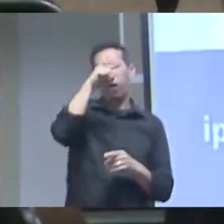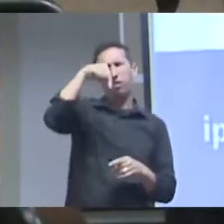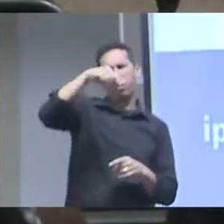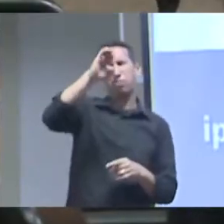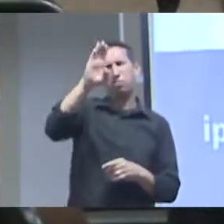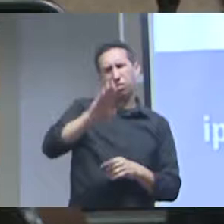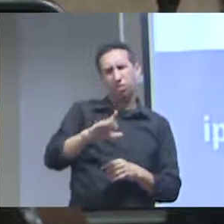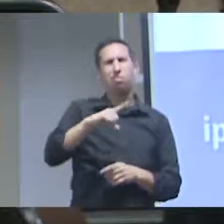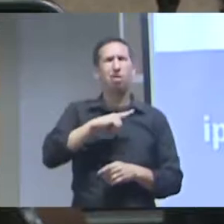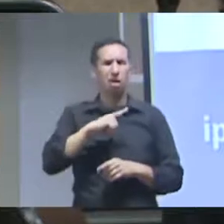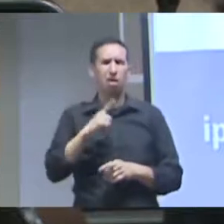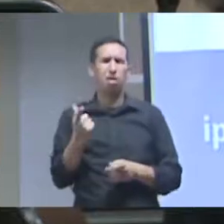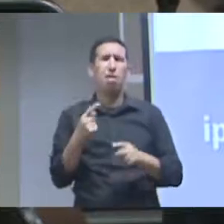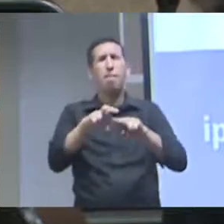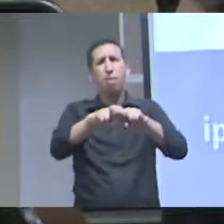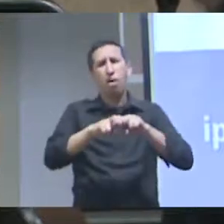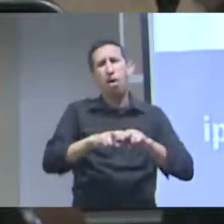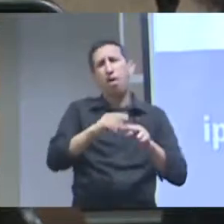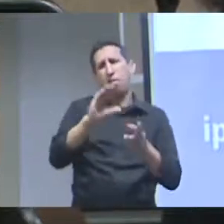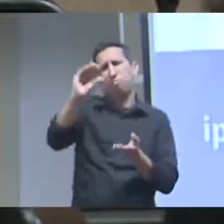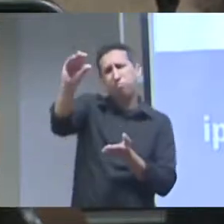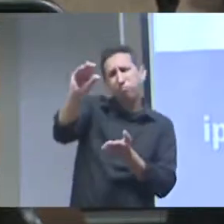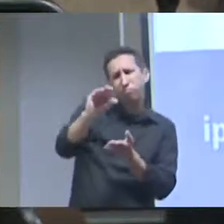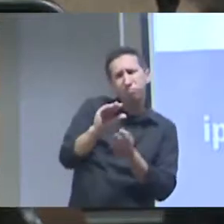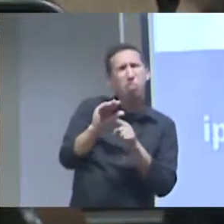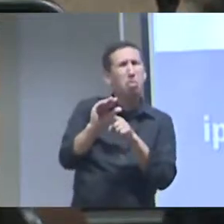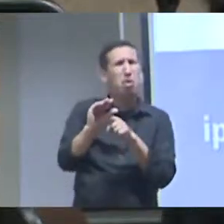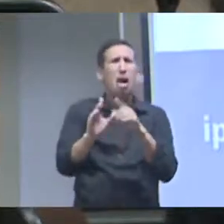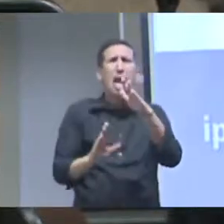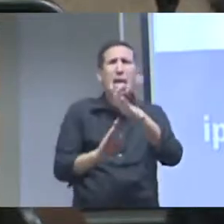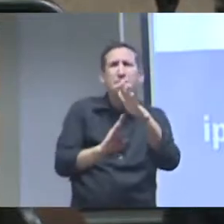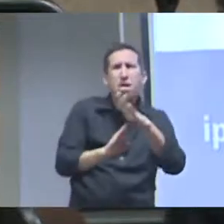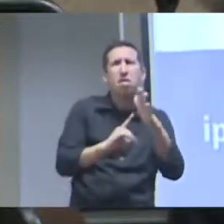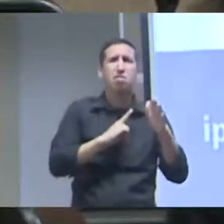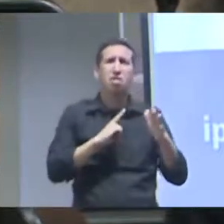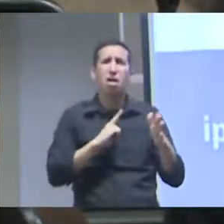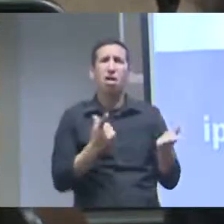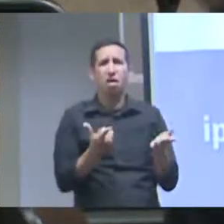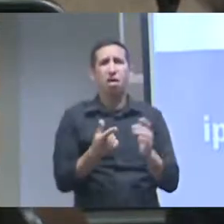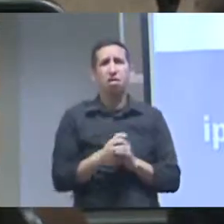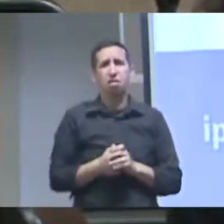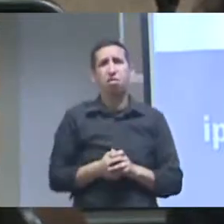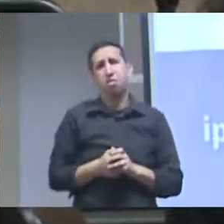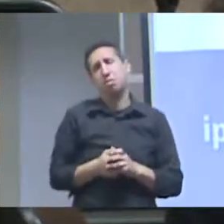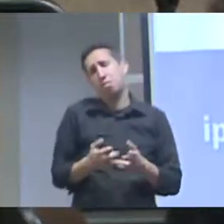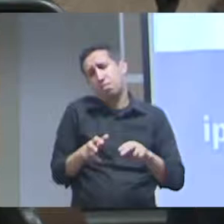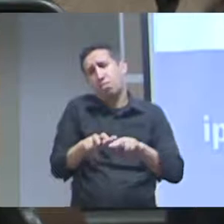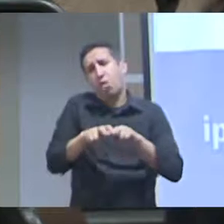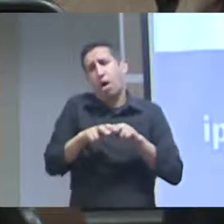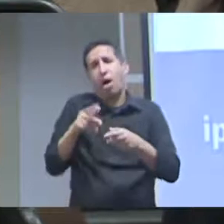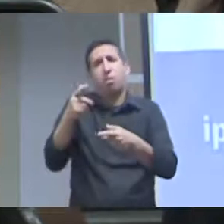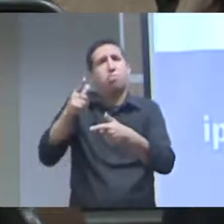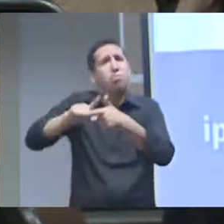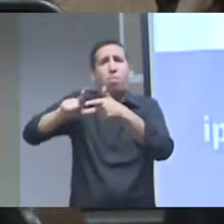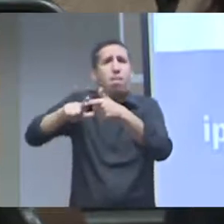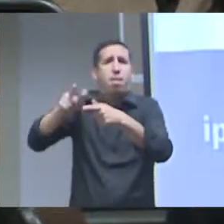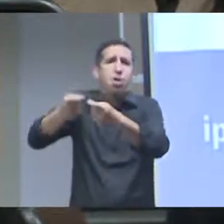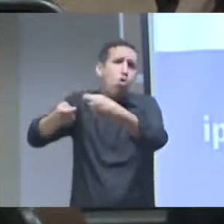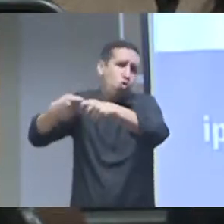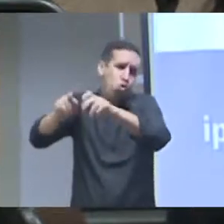dificuldades no Brasil às vezes com financiamento mais ou menos limitado com dificuldade de acesso a fontes etc